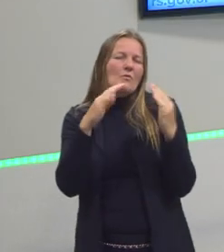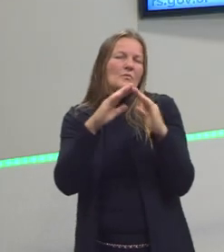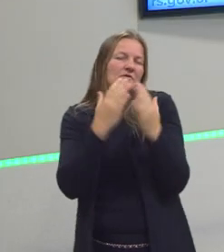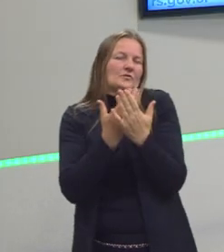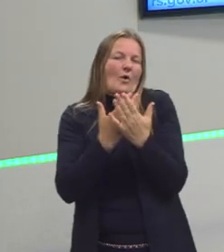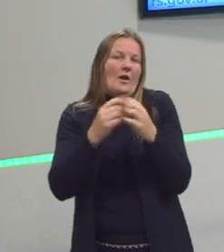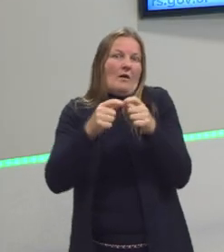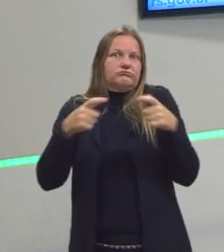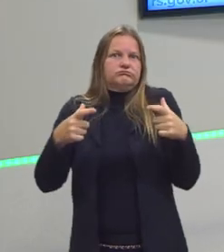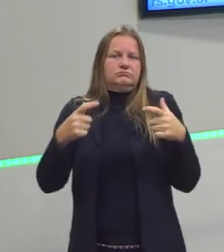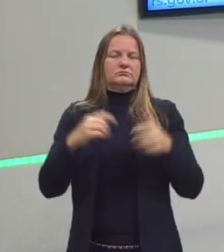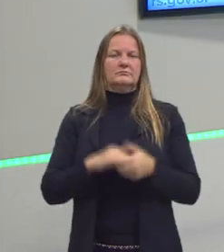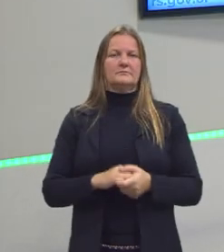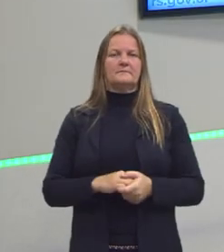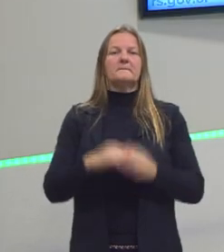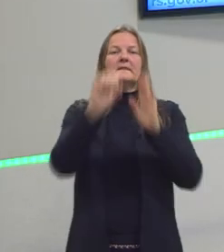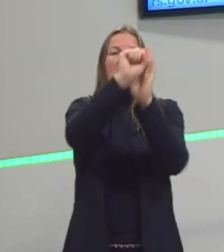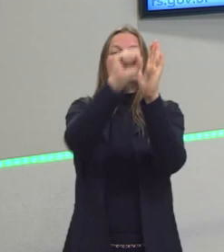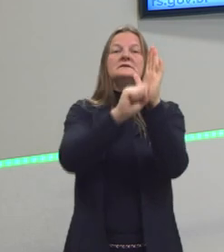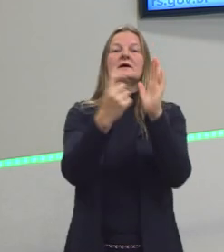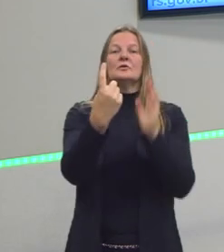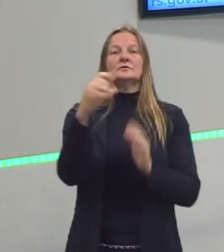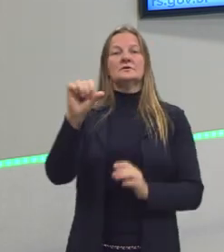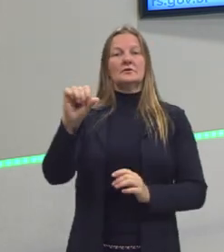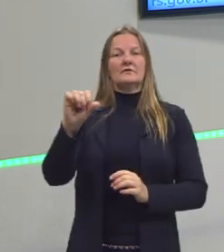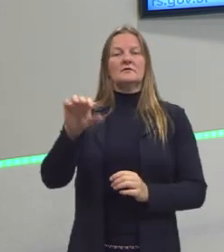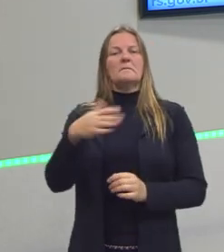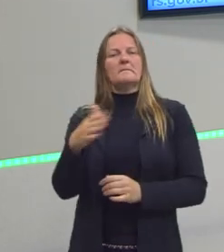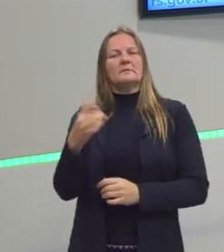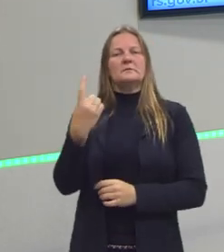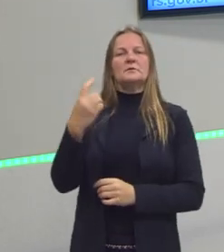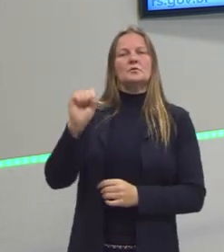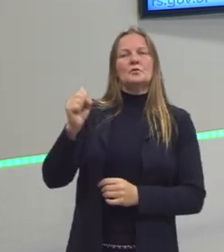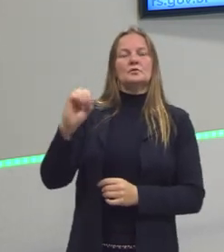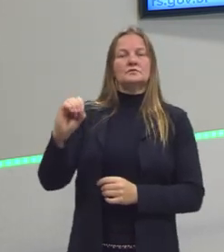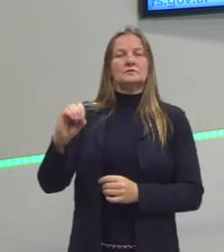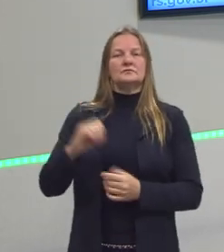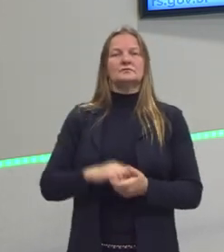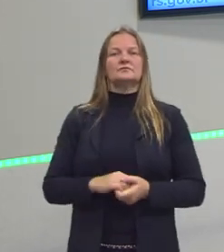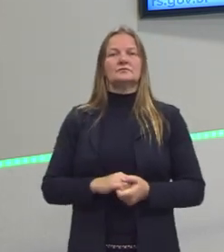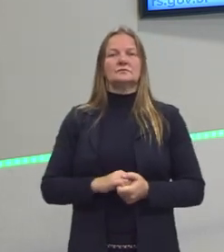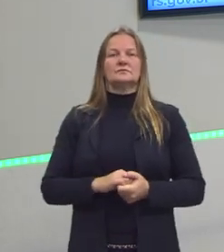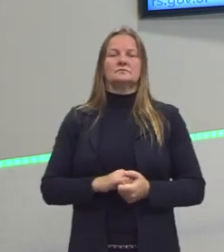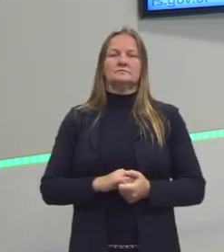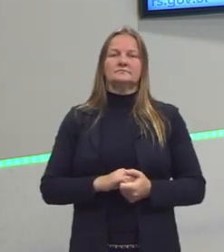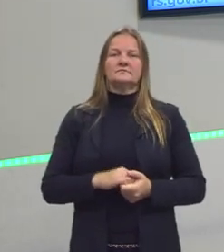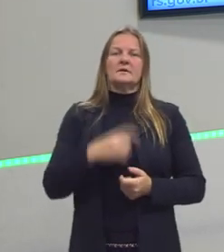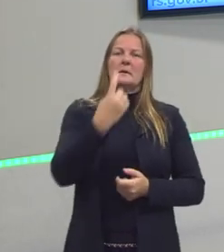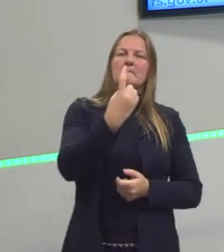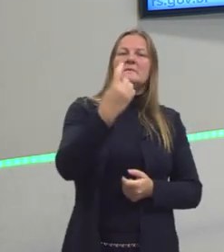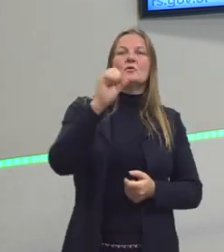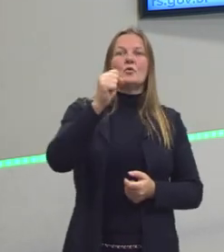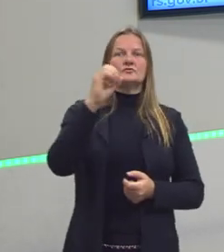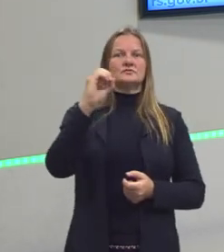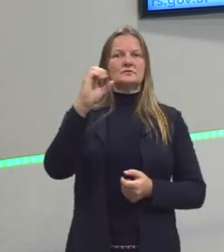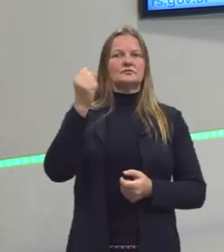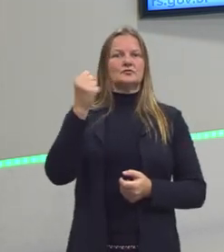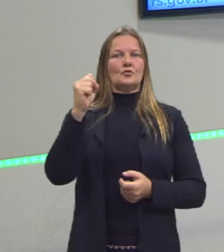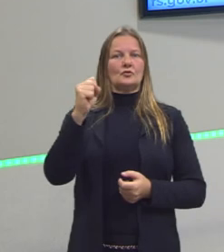Bom, século XIX, 1800, vem a corte para o Em 1808, a família real,